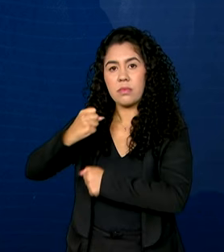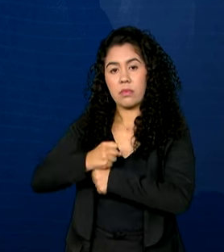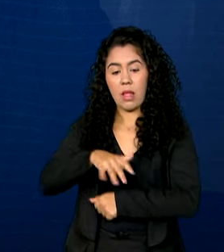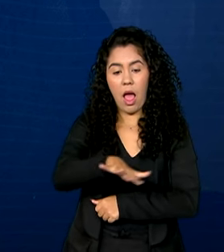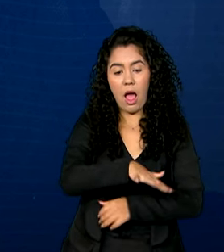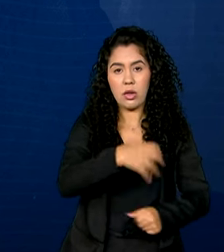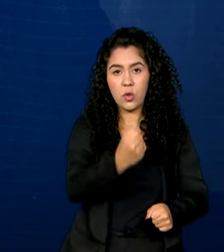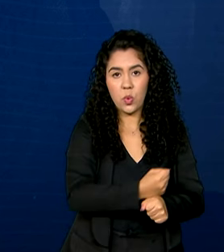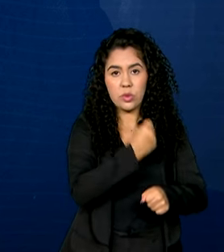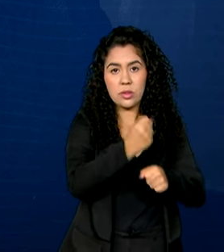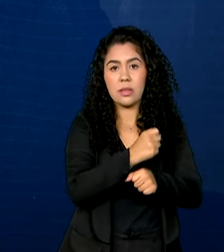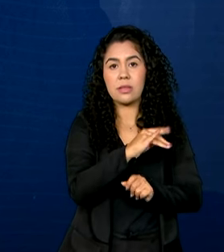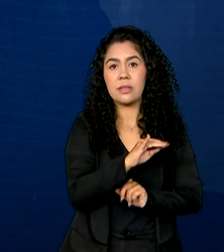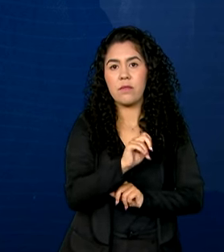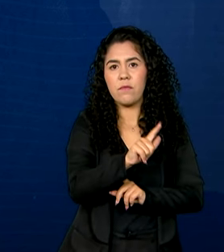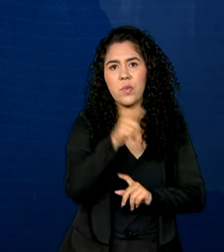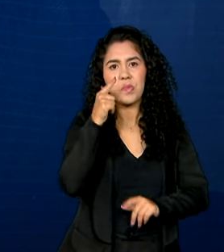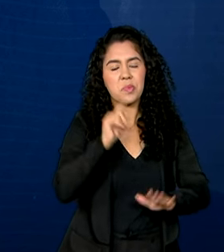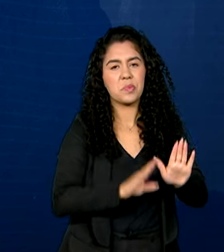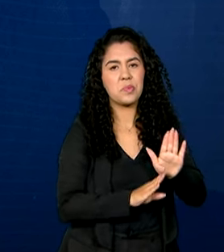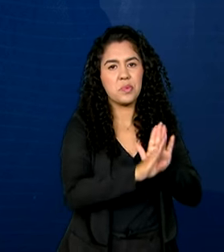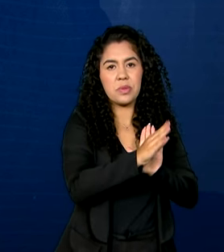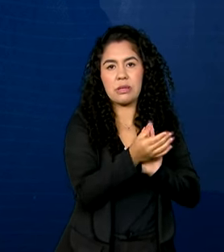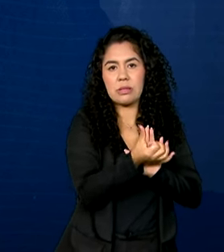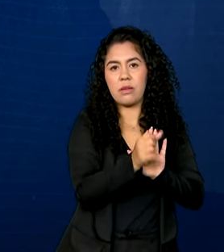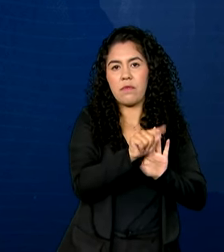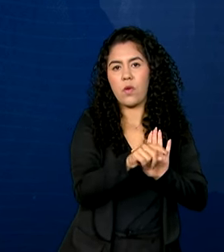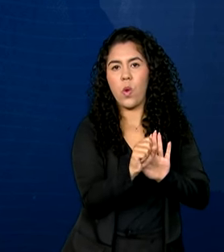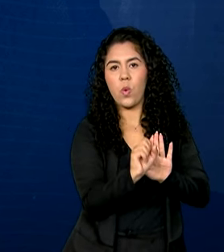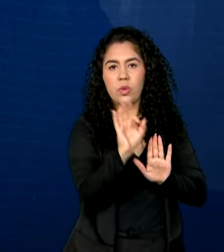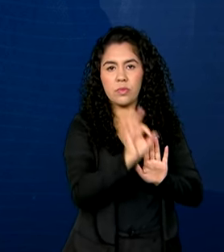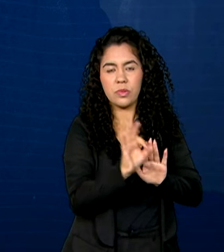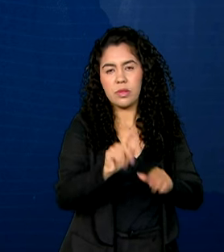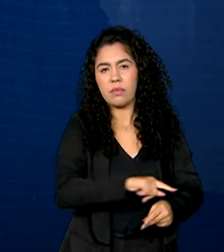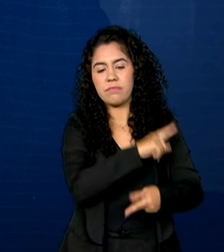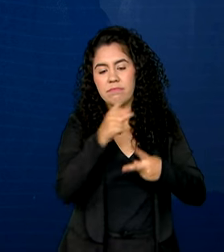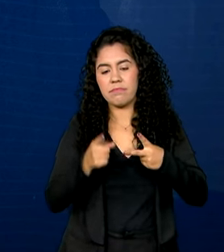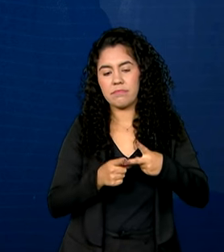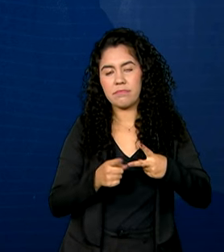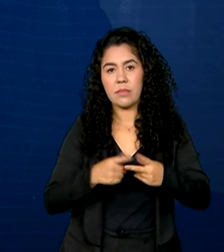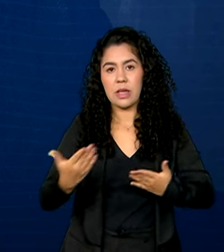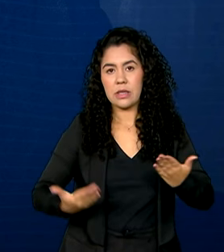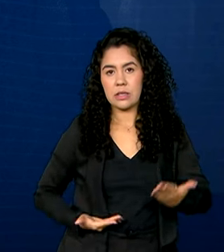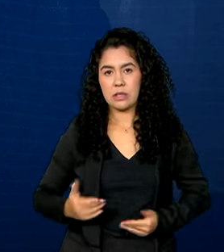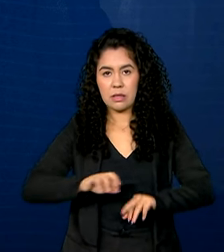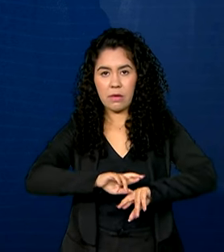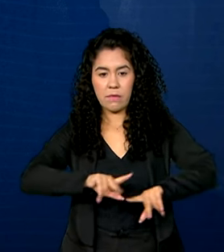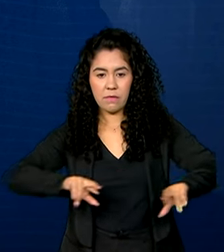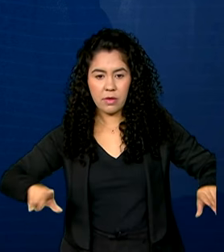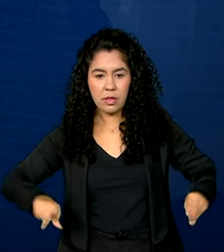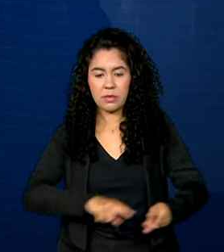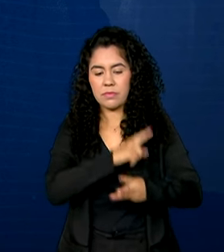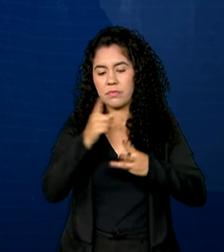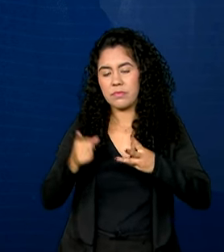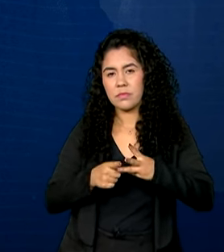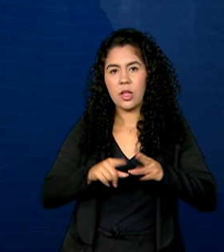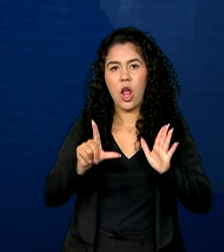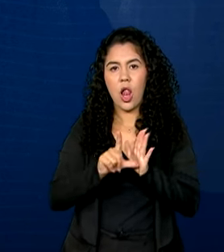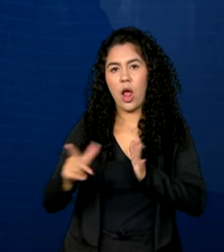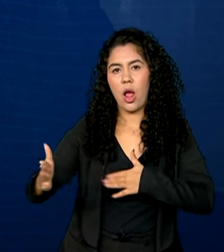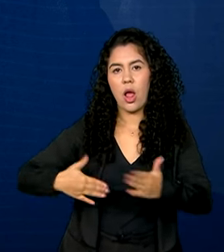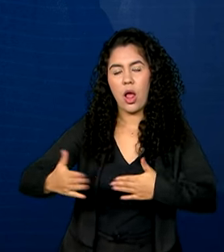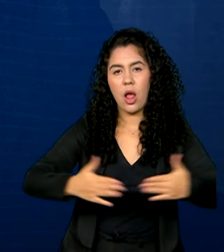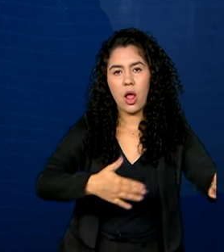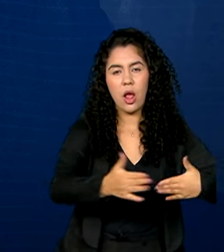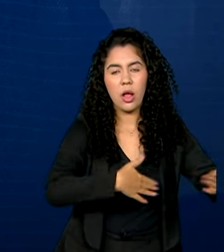liderou, com um aumento de 6,8%, seguida pelo setor de serviços e pelo setor de comércios, que